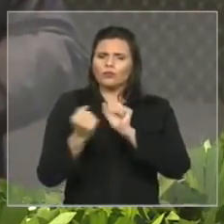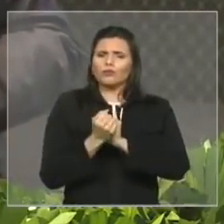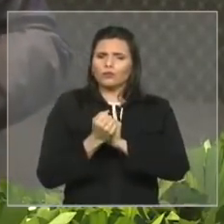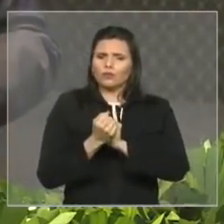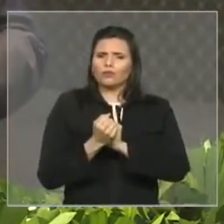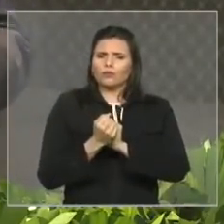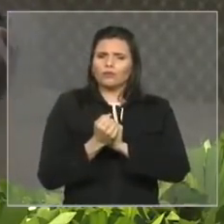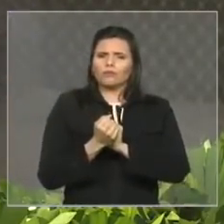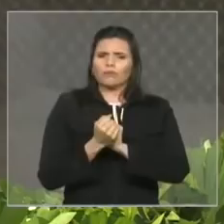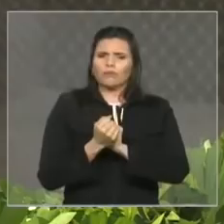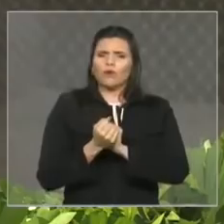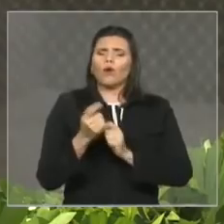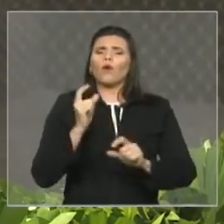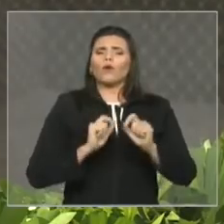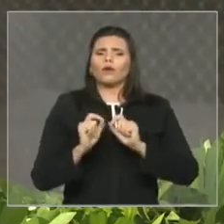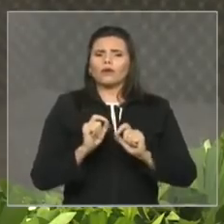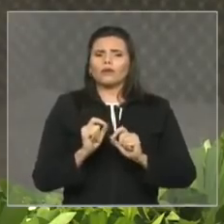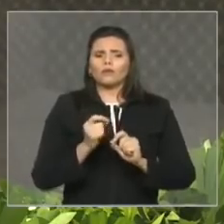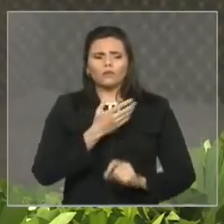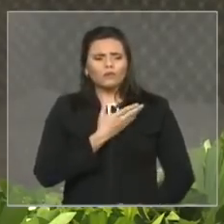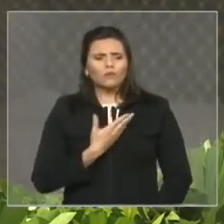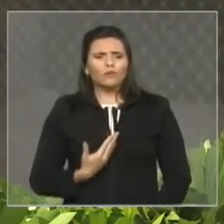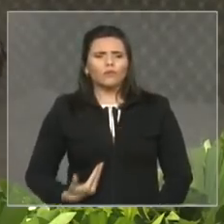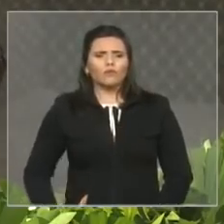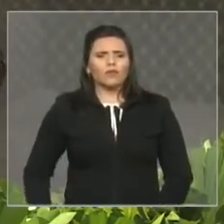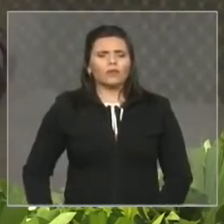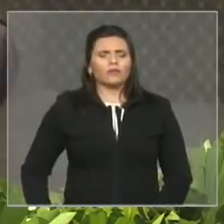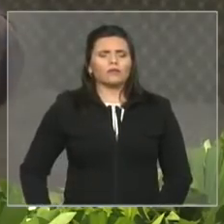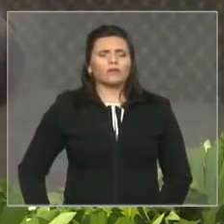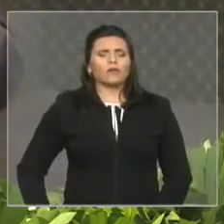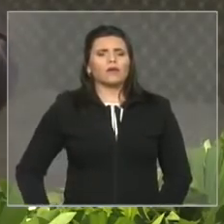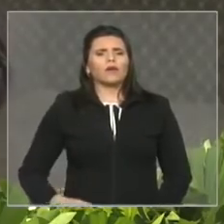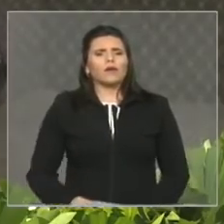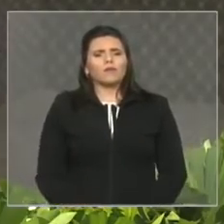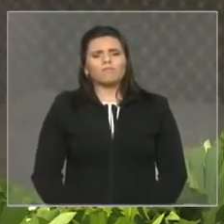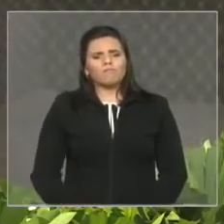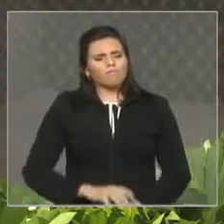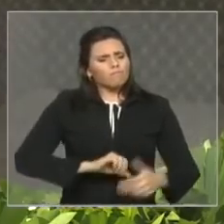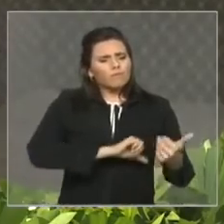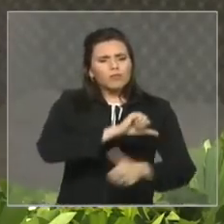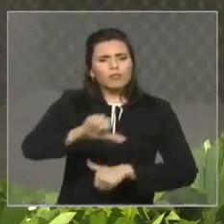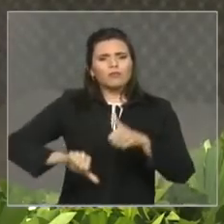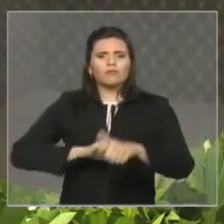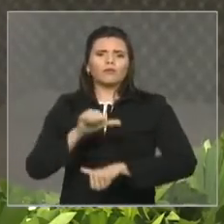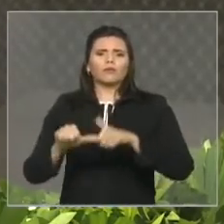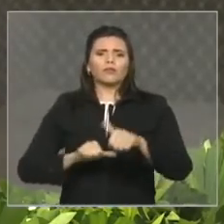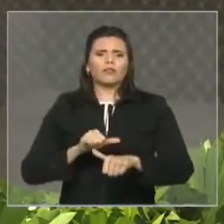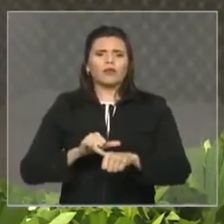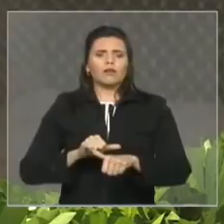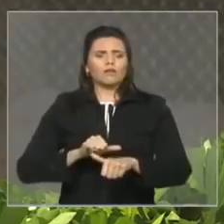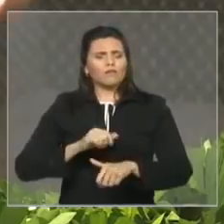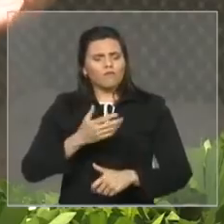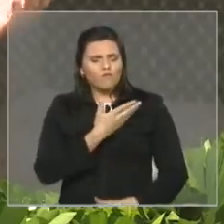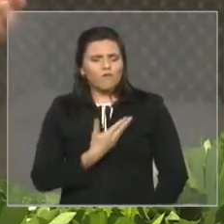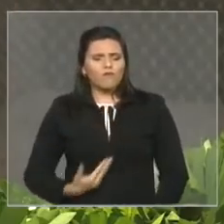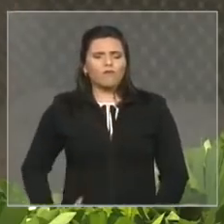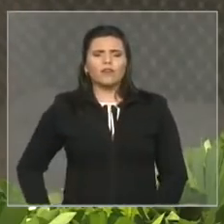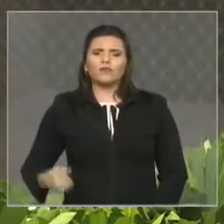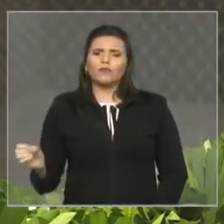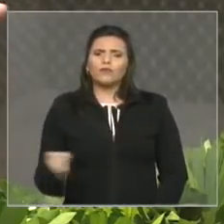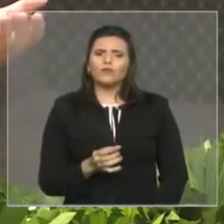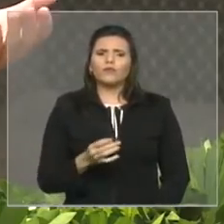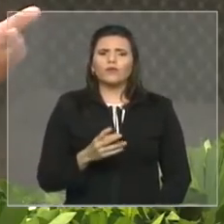governo imaginativo, criativo, transformador. É claro que vivemos hoje